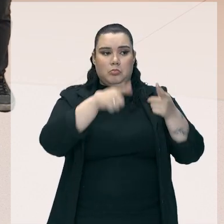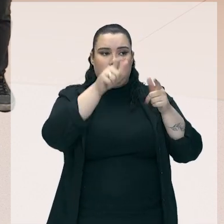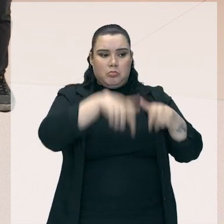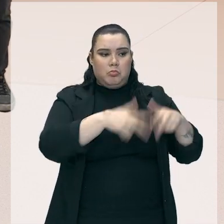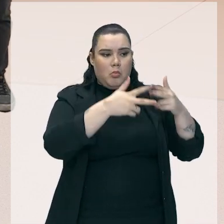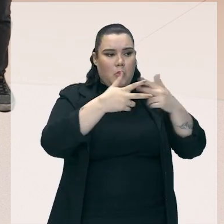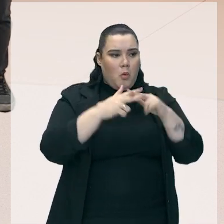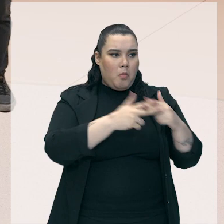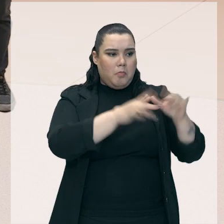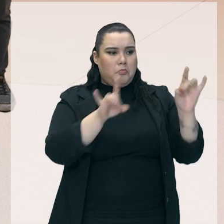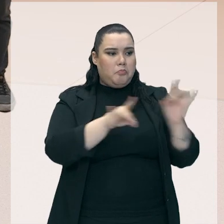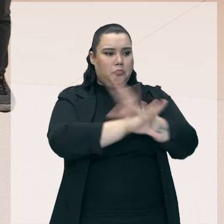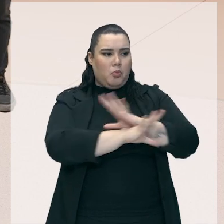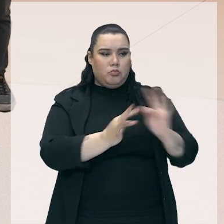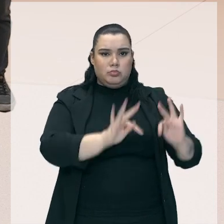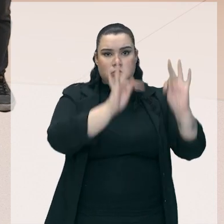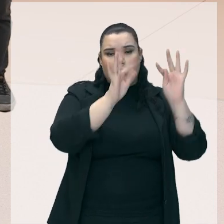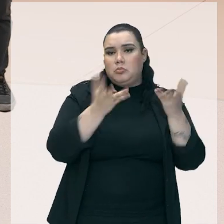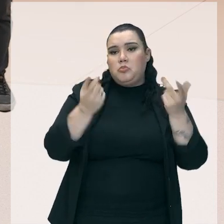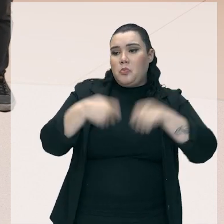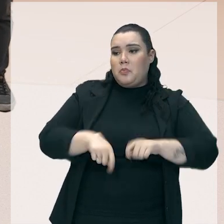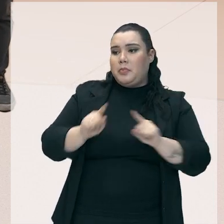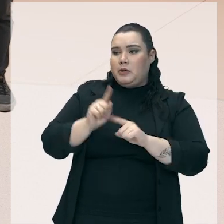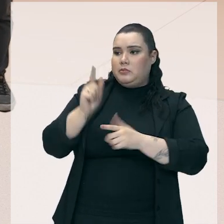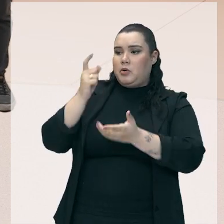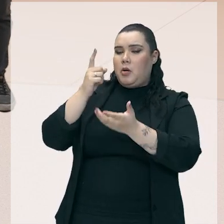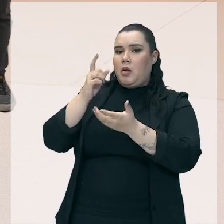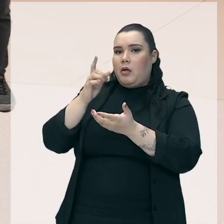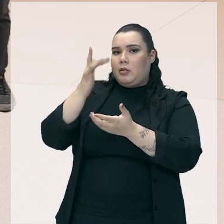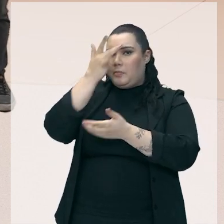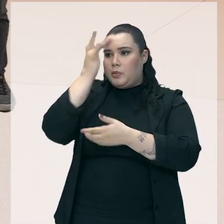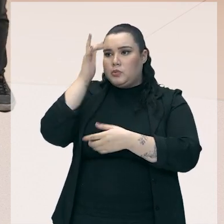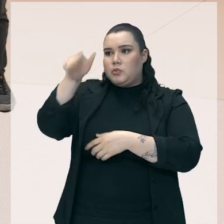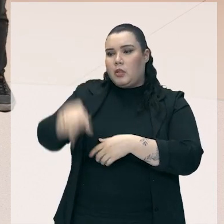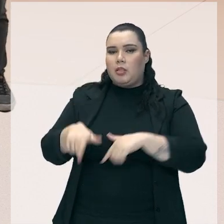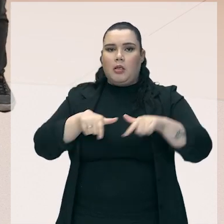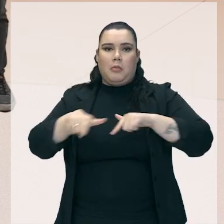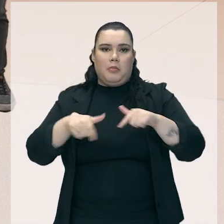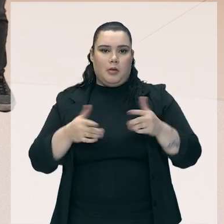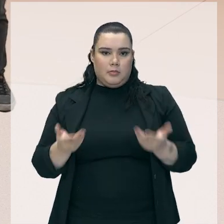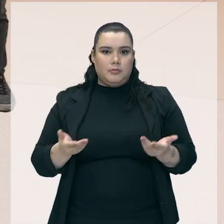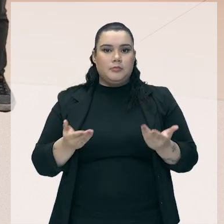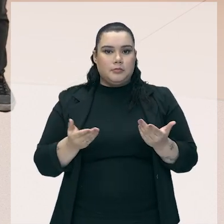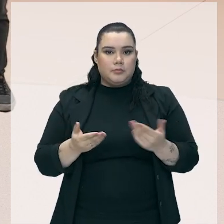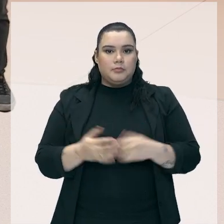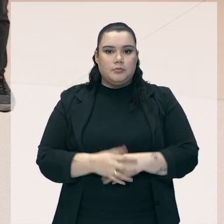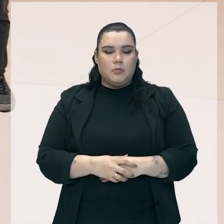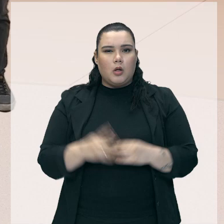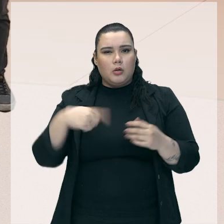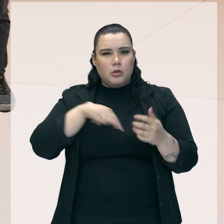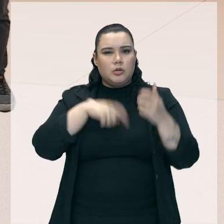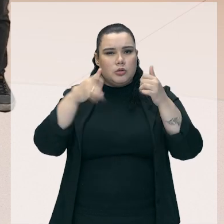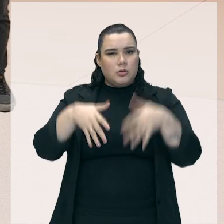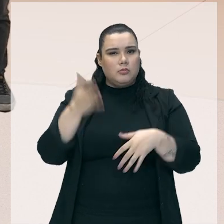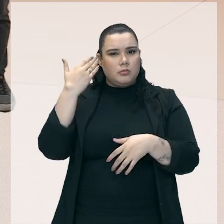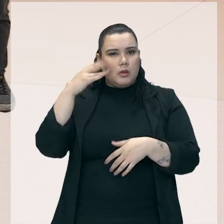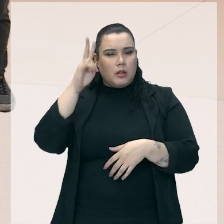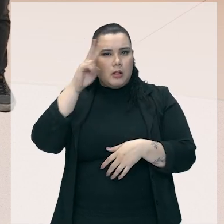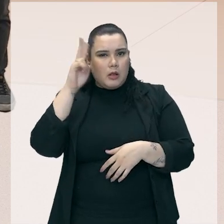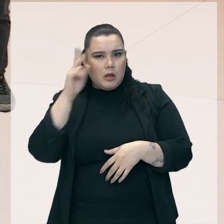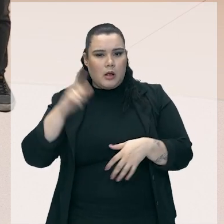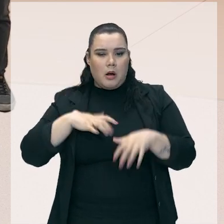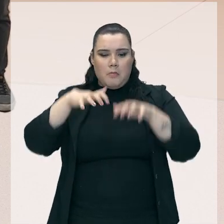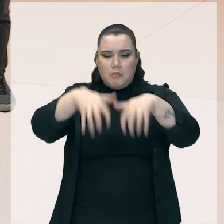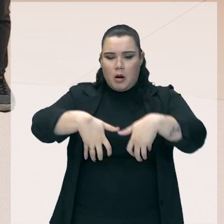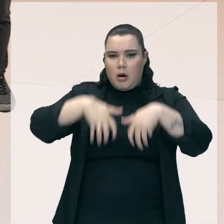fazendo tudo de maneira rápida, então não tem mais necessidade daquelas pessoas ali. No campo isso aconteceu também, a já falou sobre isso, né? Os tratores, as